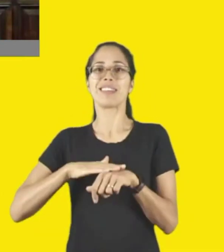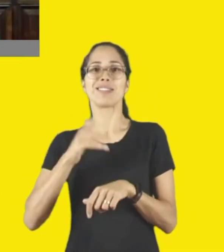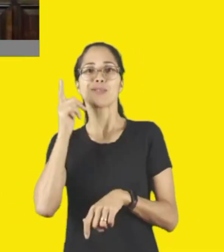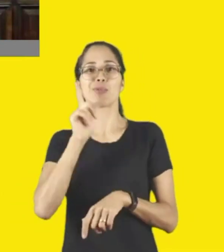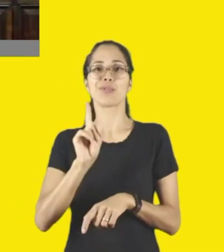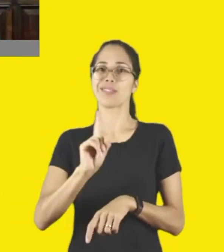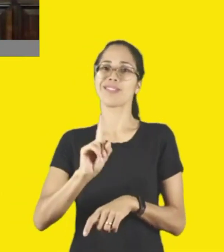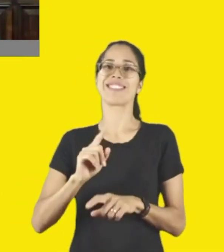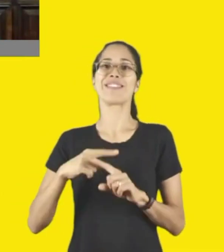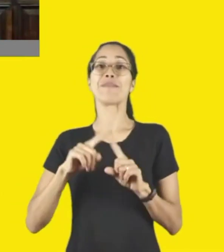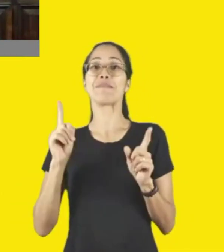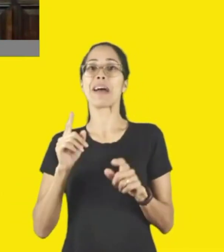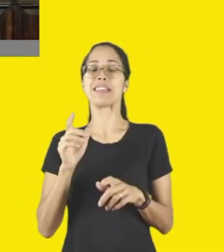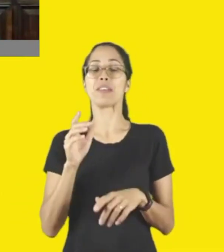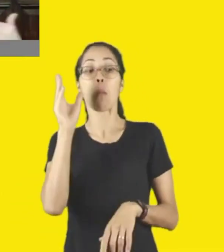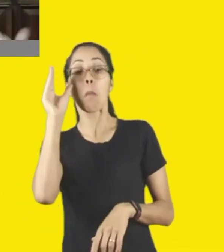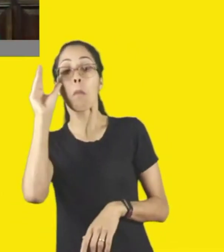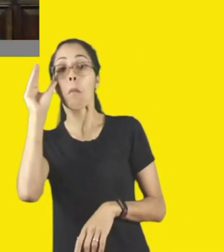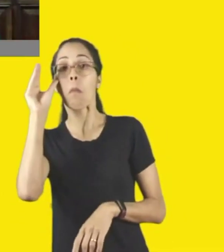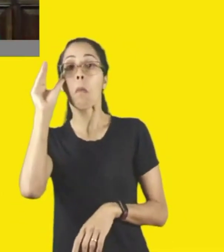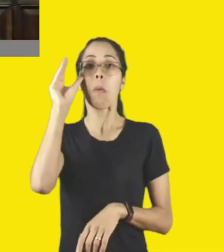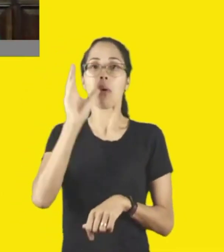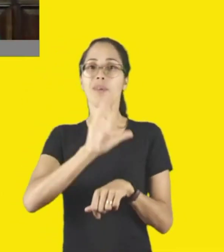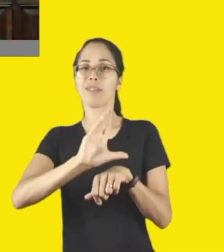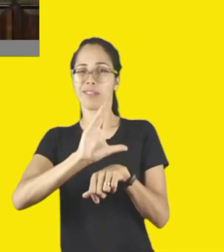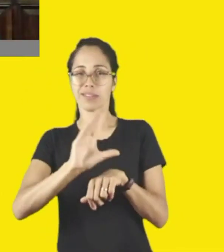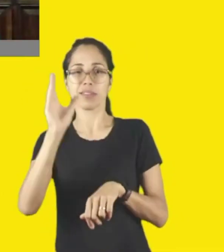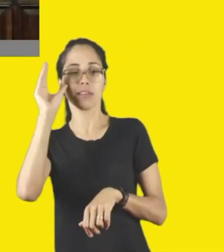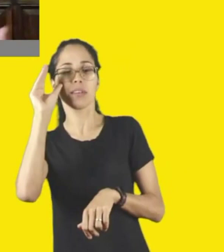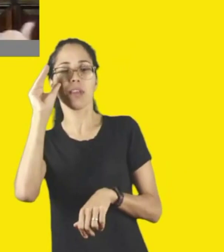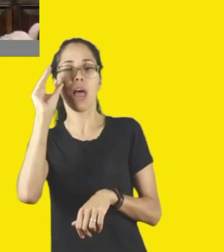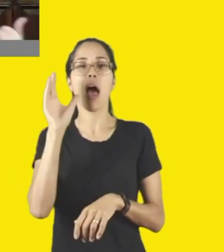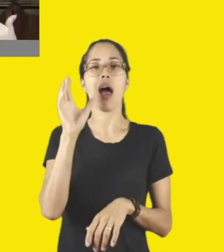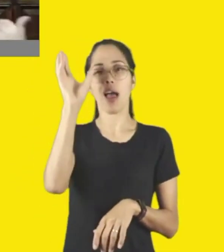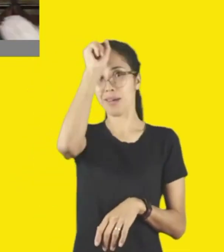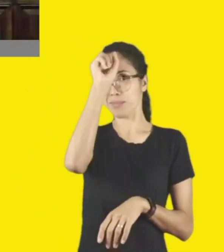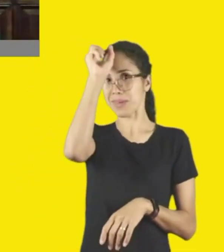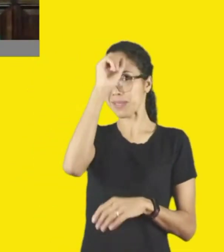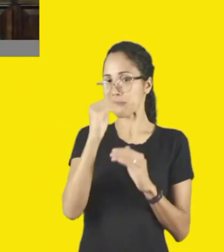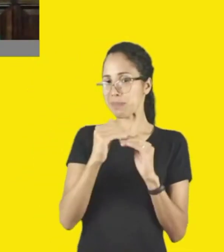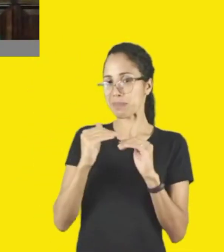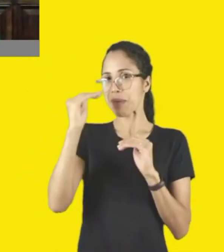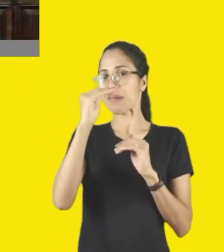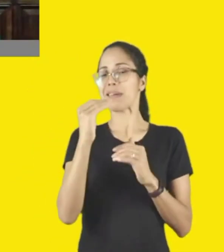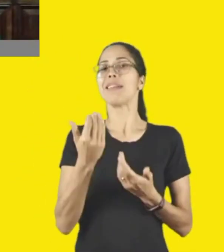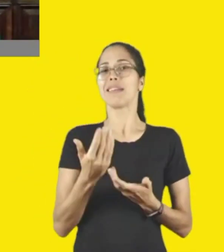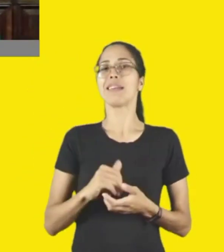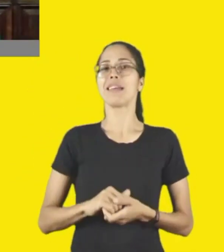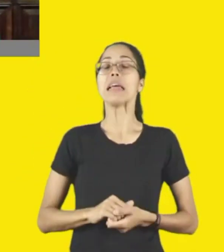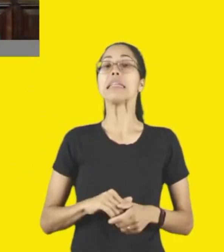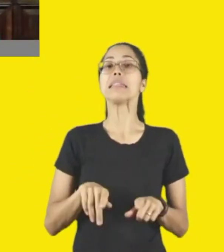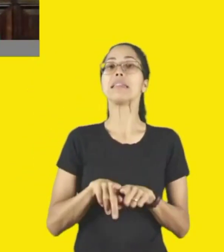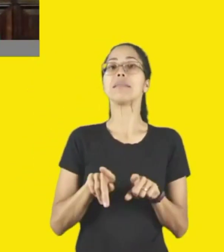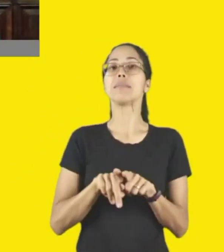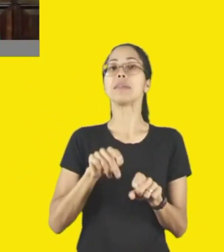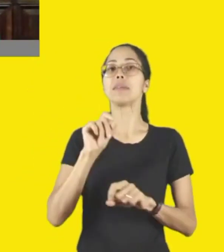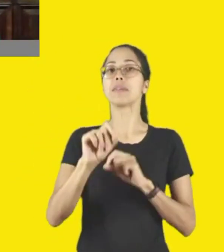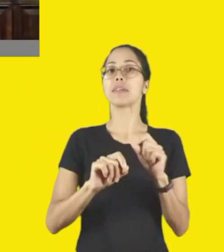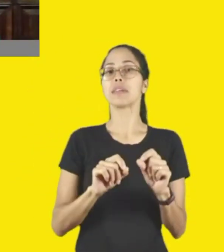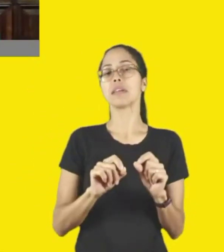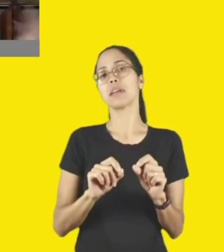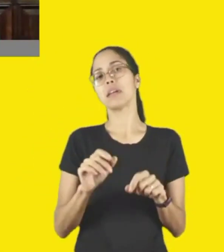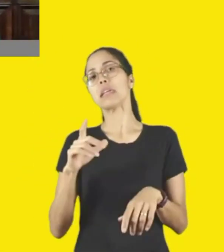fico lá bizoiando para ver se eu aprendo um pouco mais, que a gente também possa fazer isso. Óbvio que a gente tem esses cursos voltados para os gestores